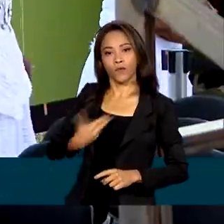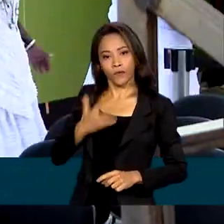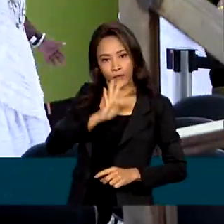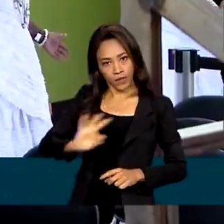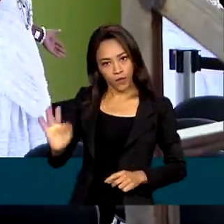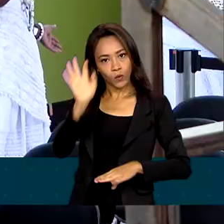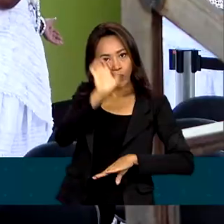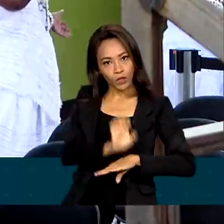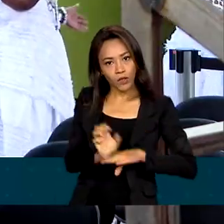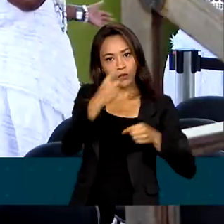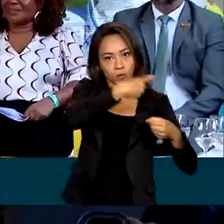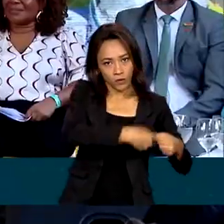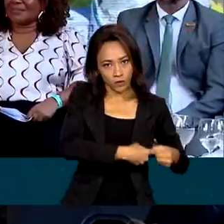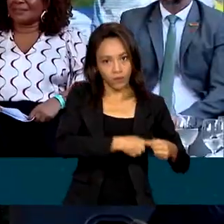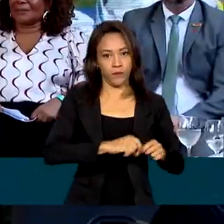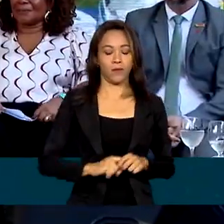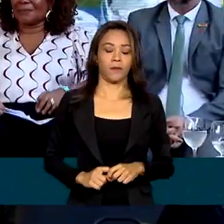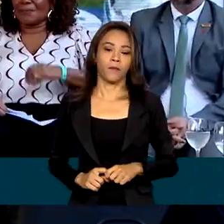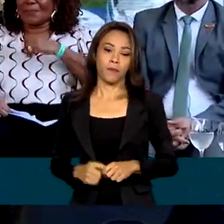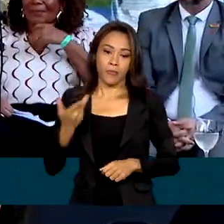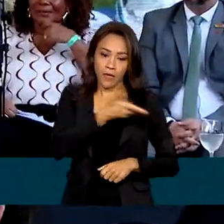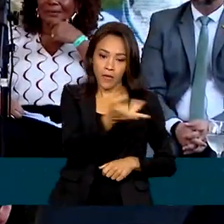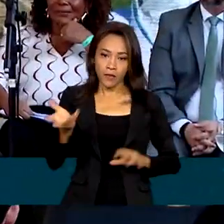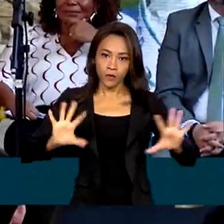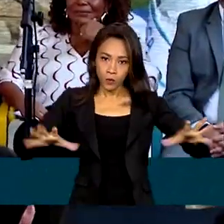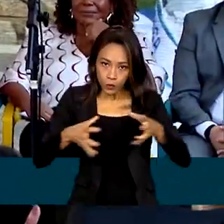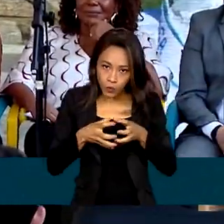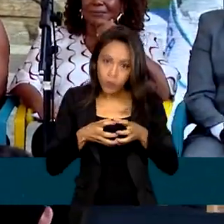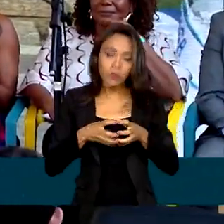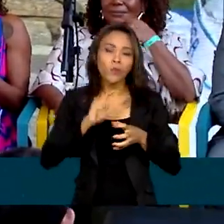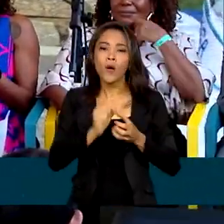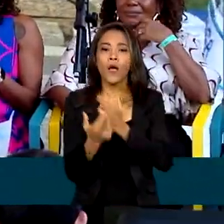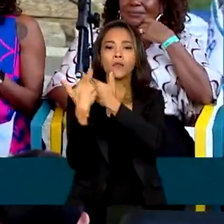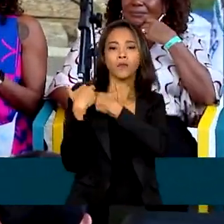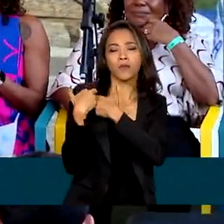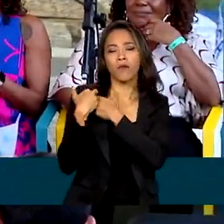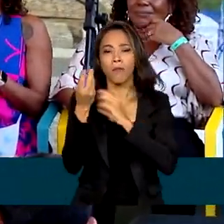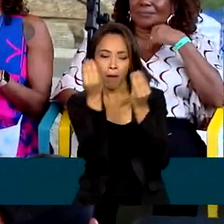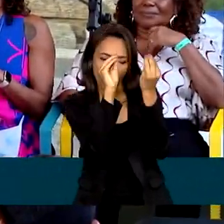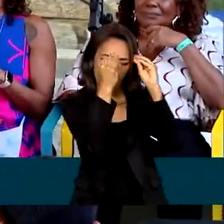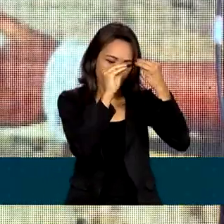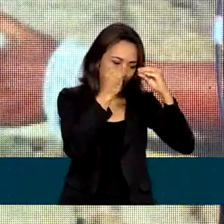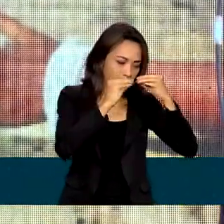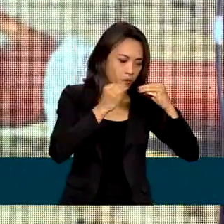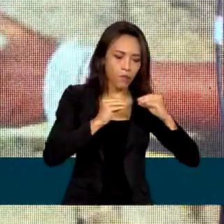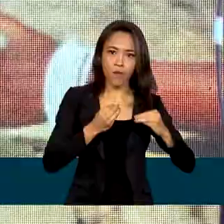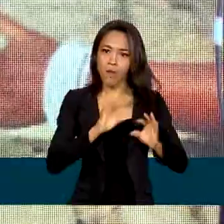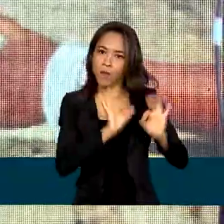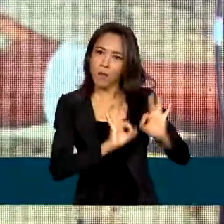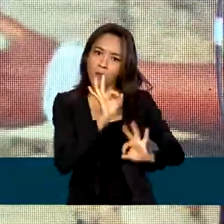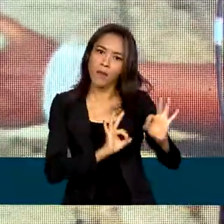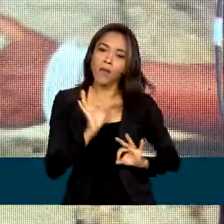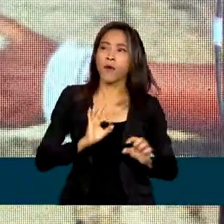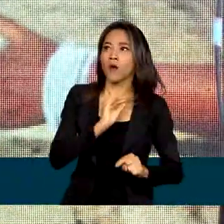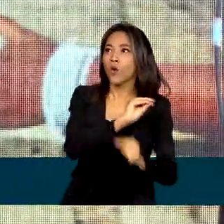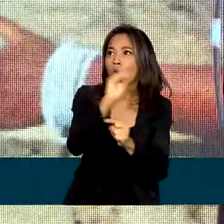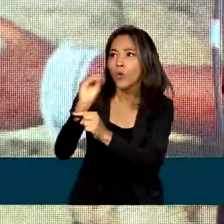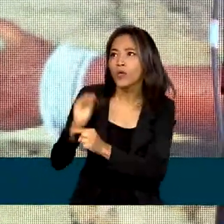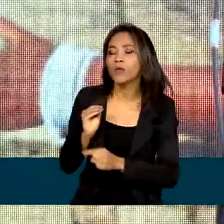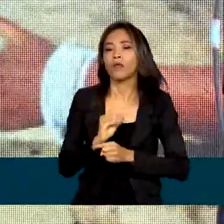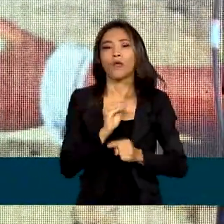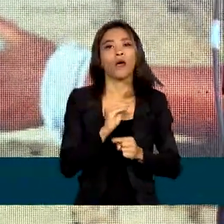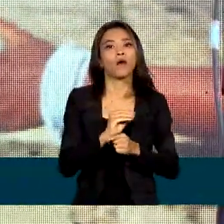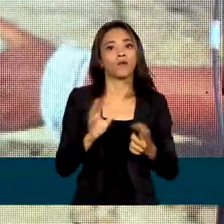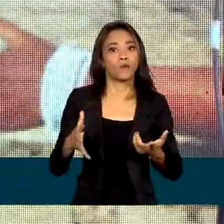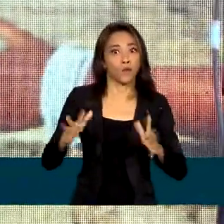estadual e municipal. O grupo será responsável por planejar ações de preservação, revitalização e promoção